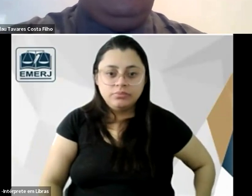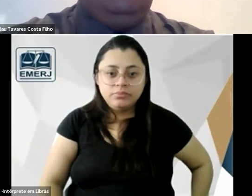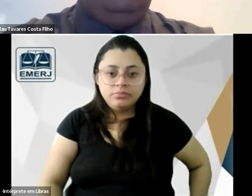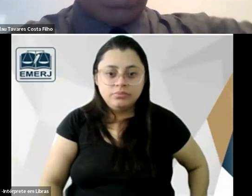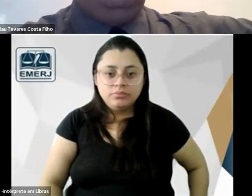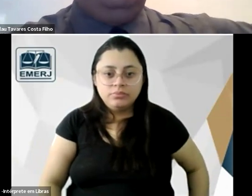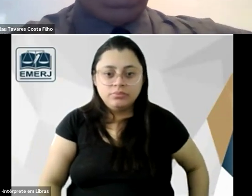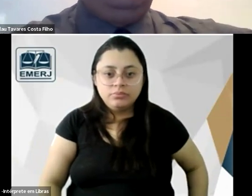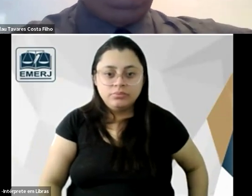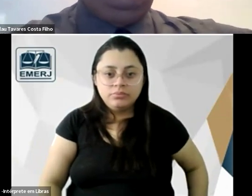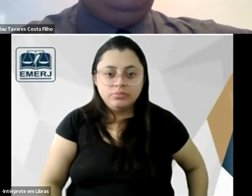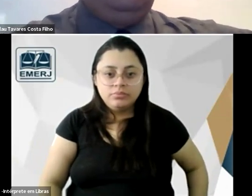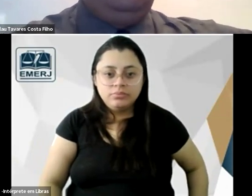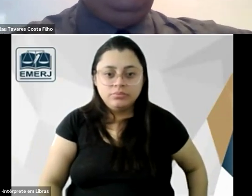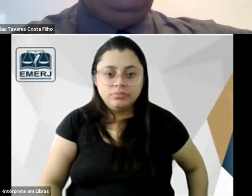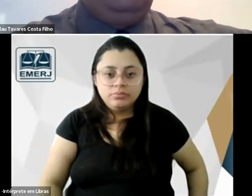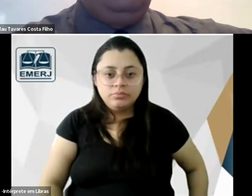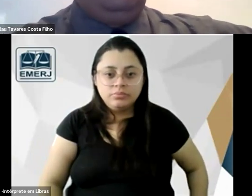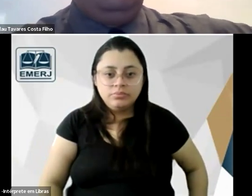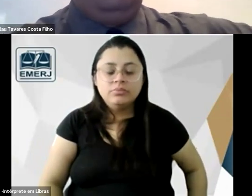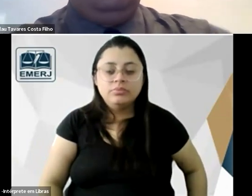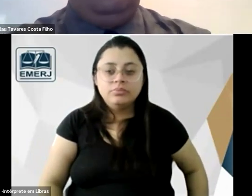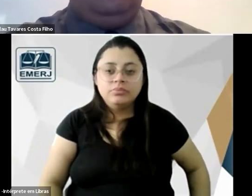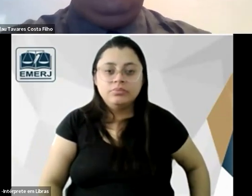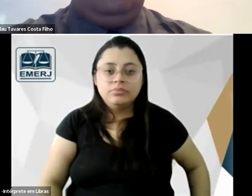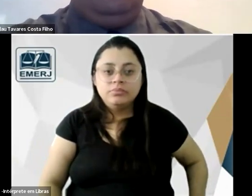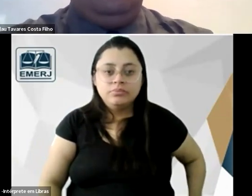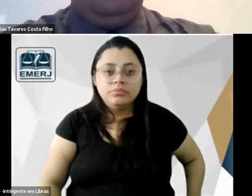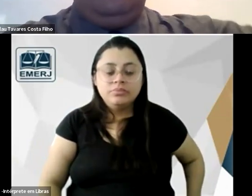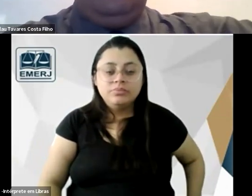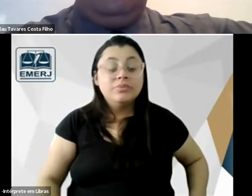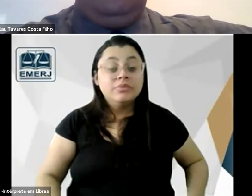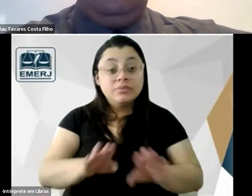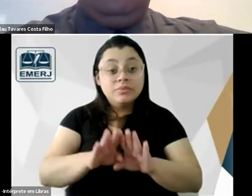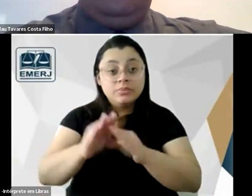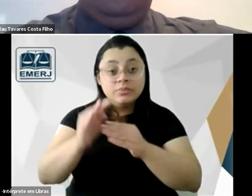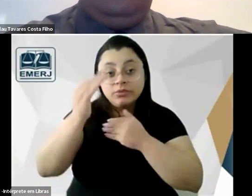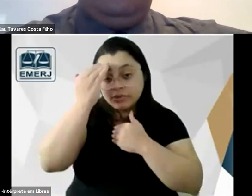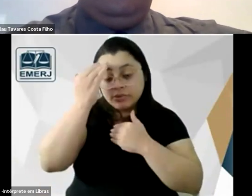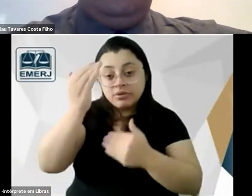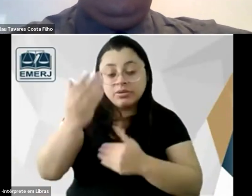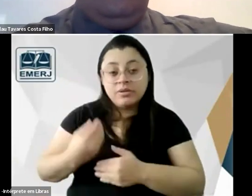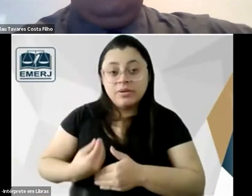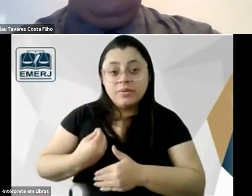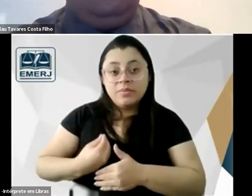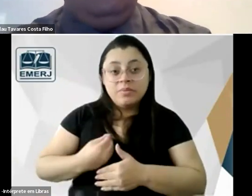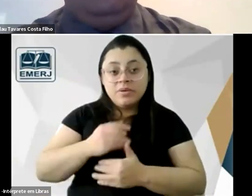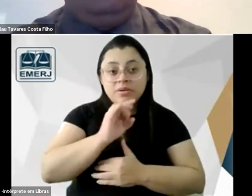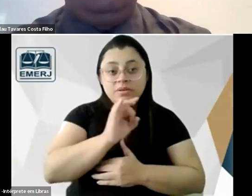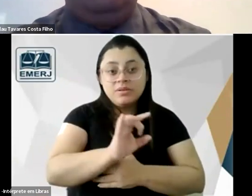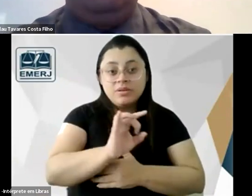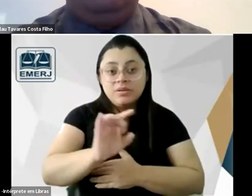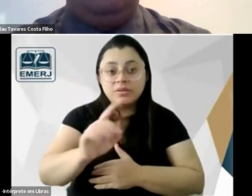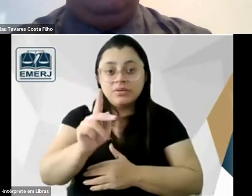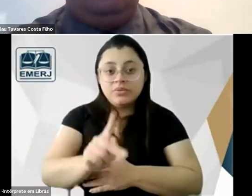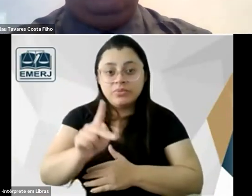sentido vocês aí anotem e eu quero agradecer realmente a presença do professor